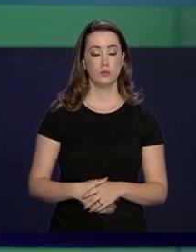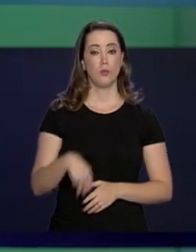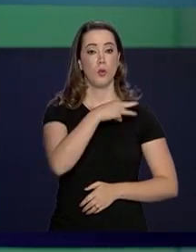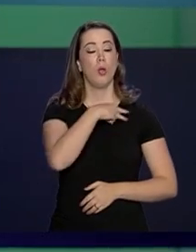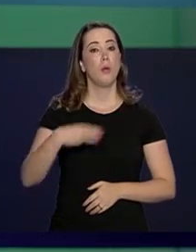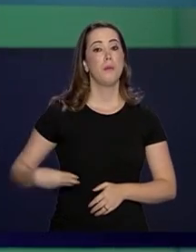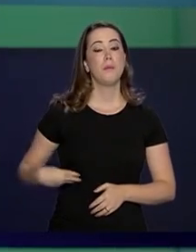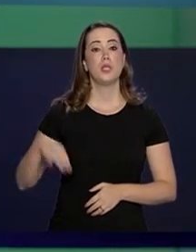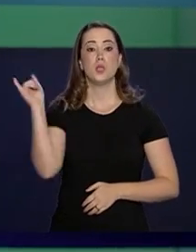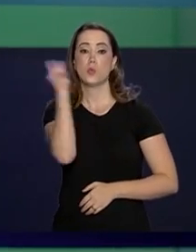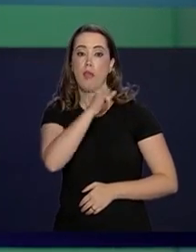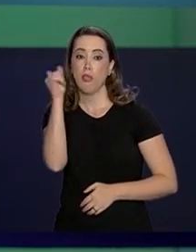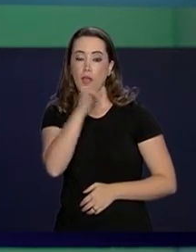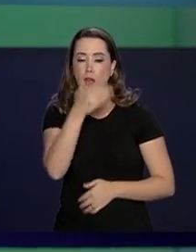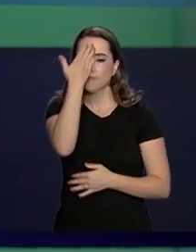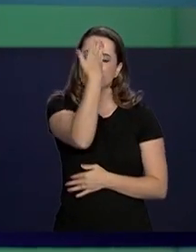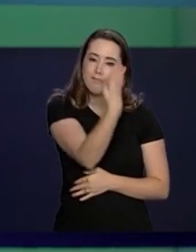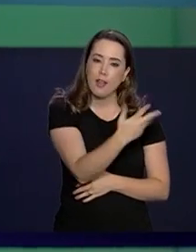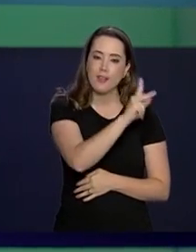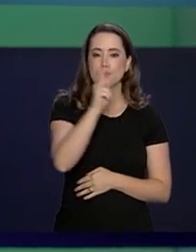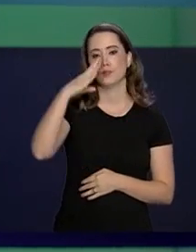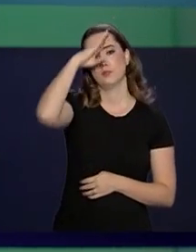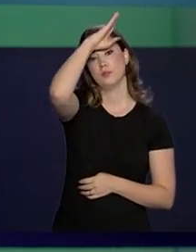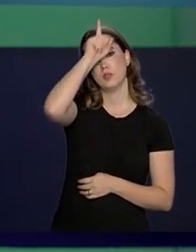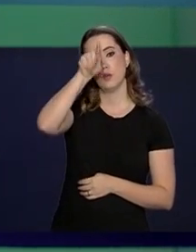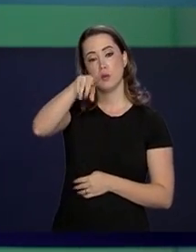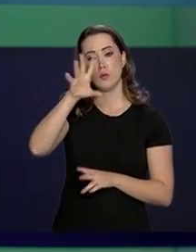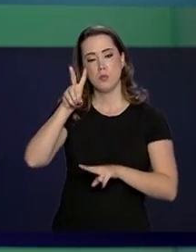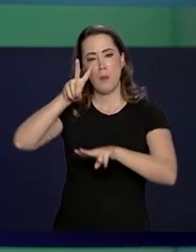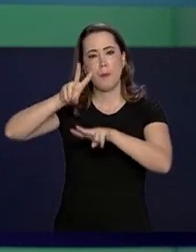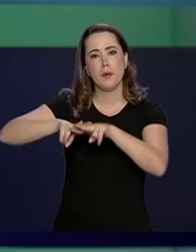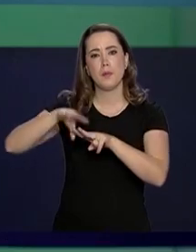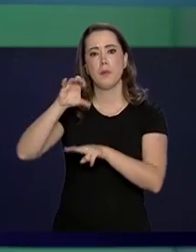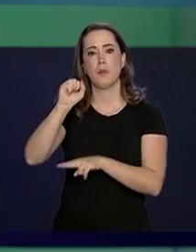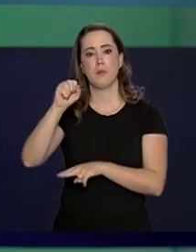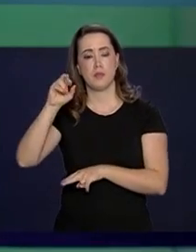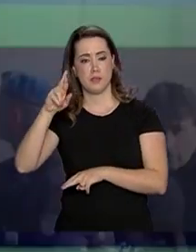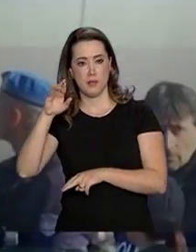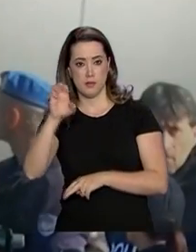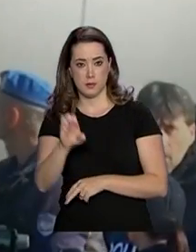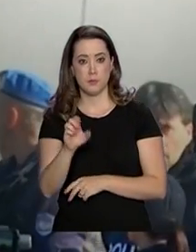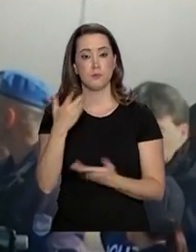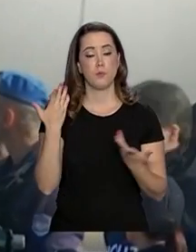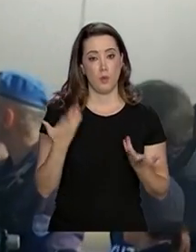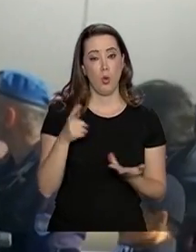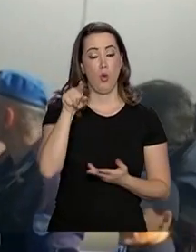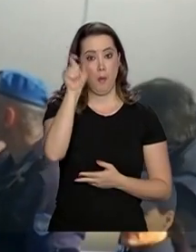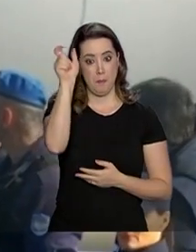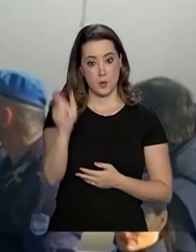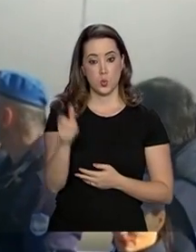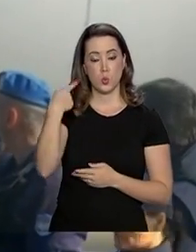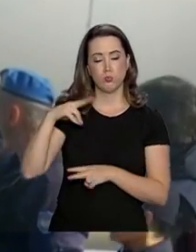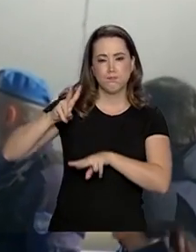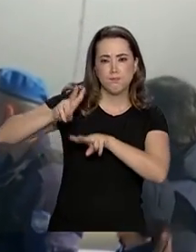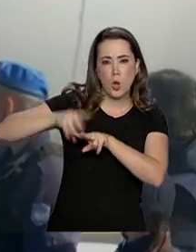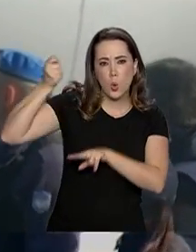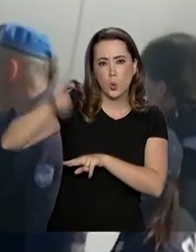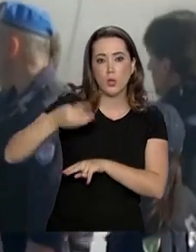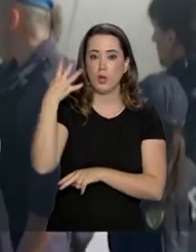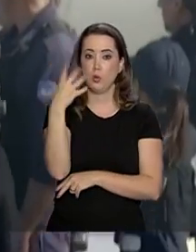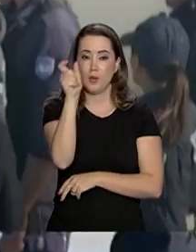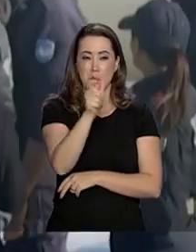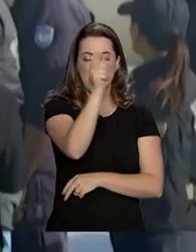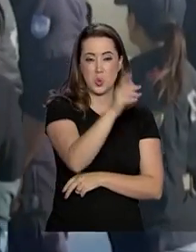Ministro do interior italiano agradece o presidente Jair Bolsonaro pela prisão de César e Batiste. O ex-ativista condenado por quatro